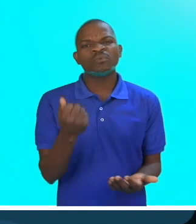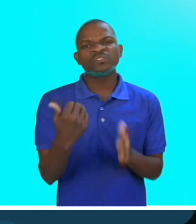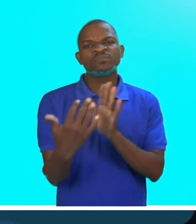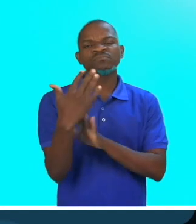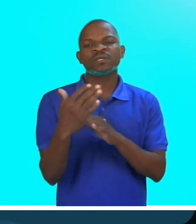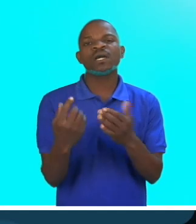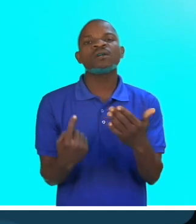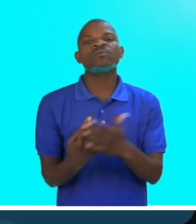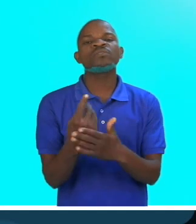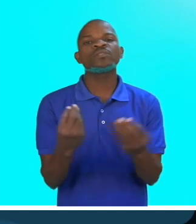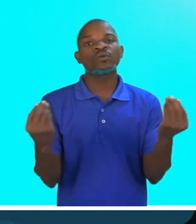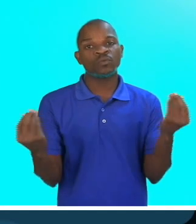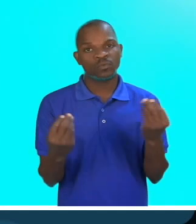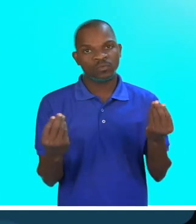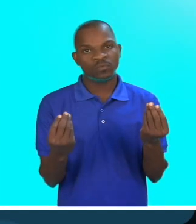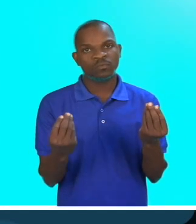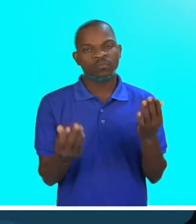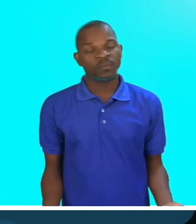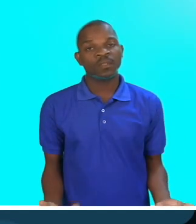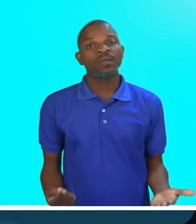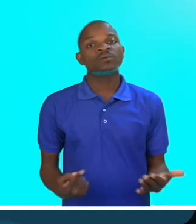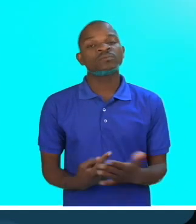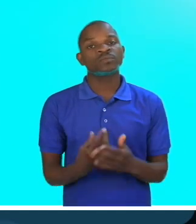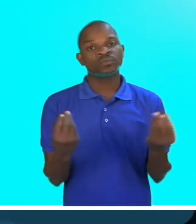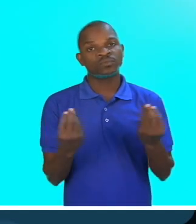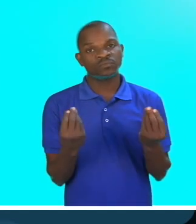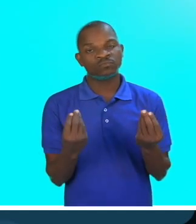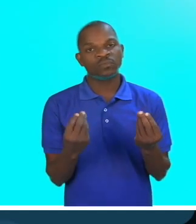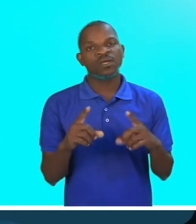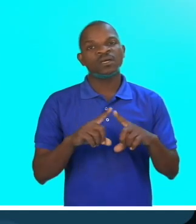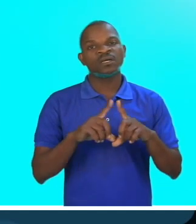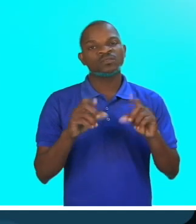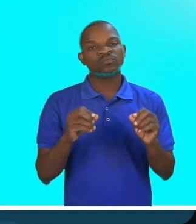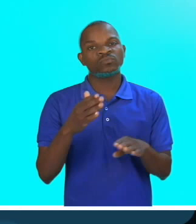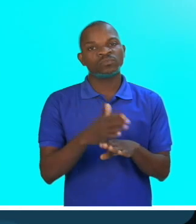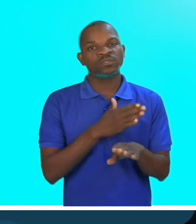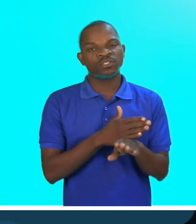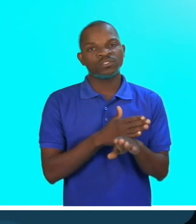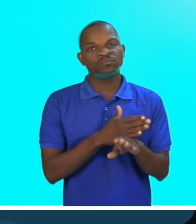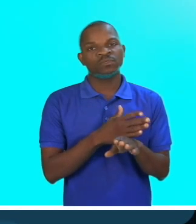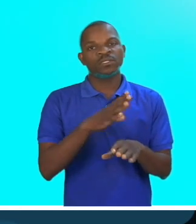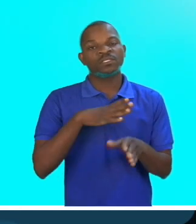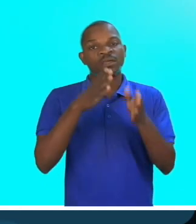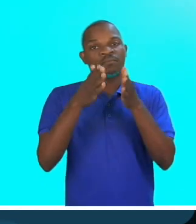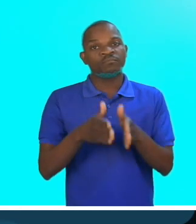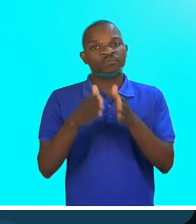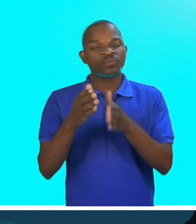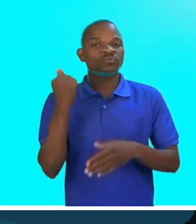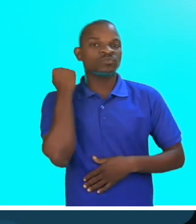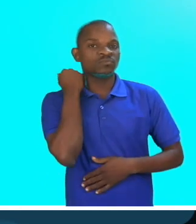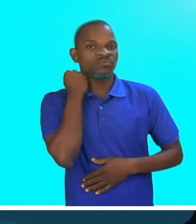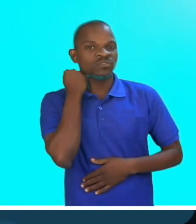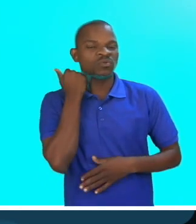o que aconteceu com ele? Fiquei paraplégico num incidente. Fui